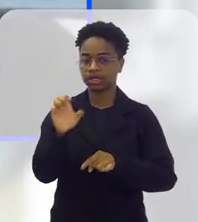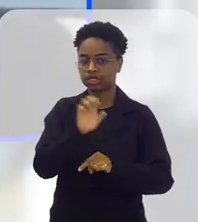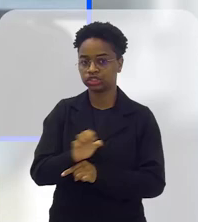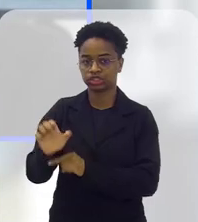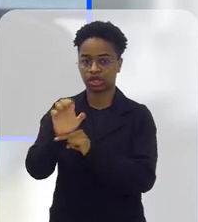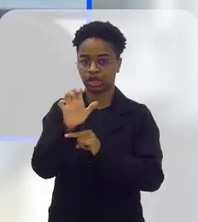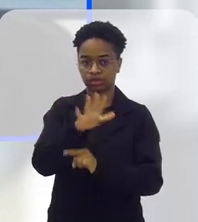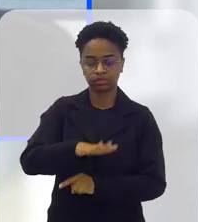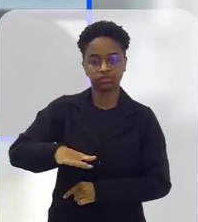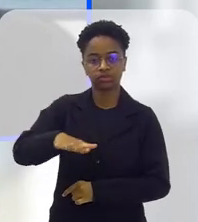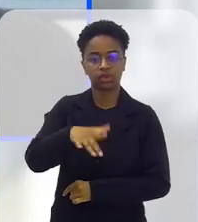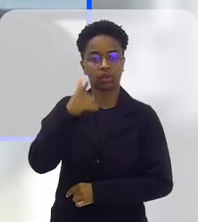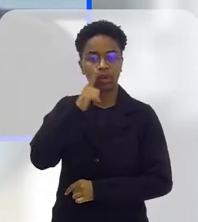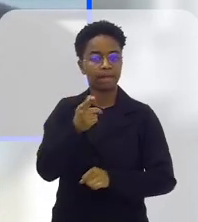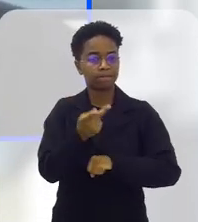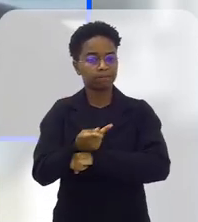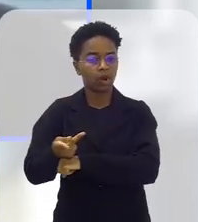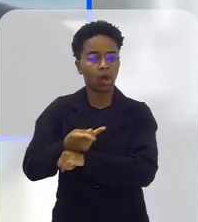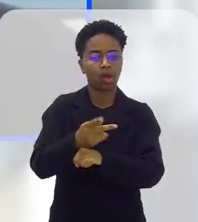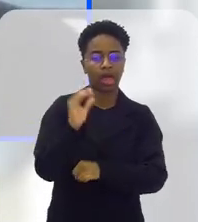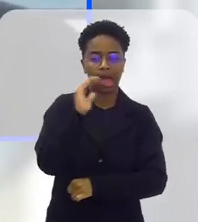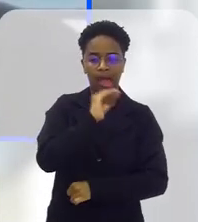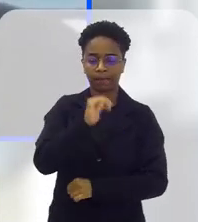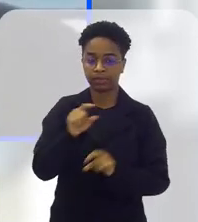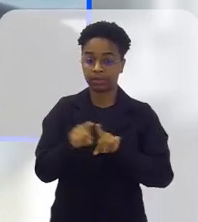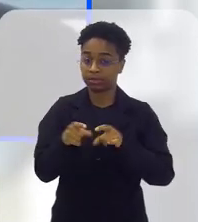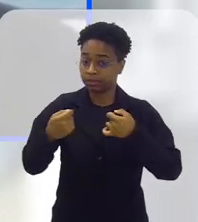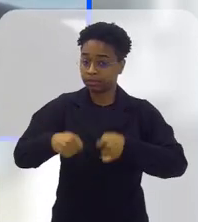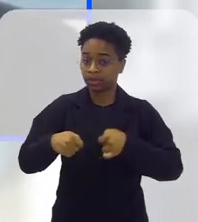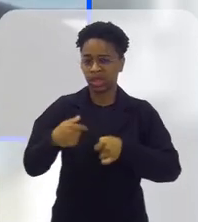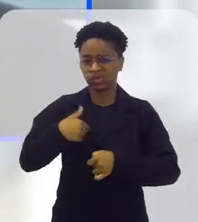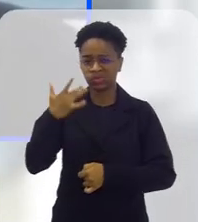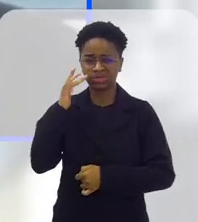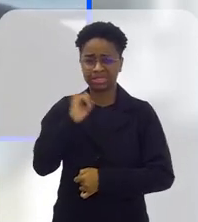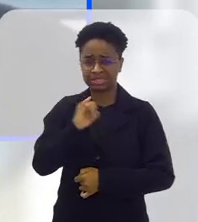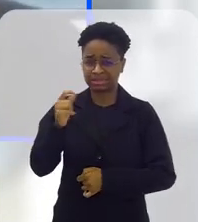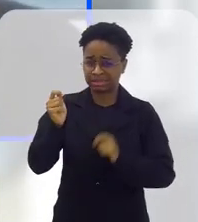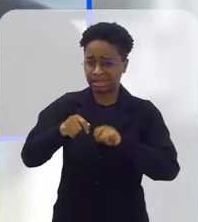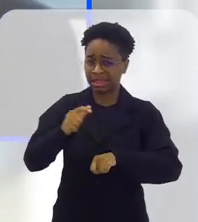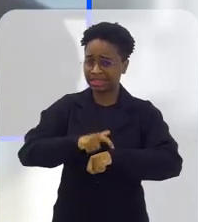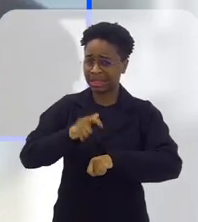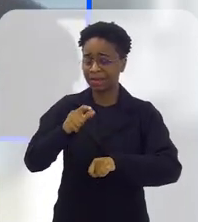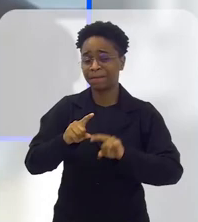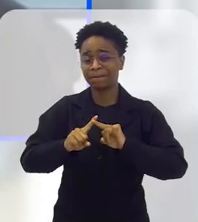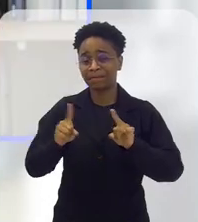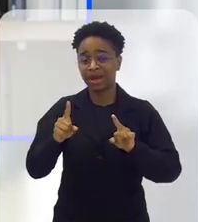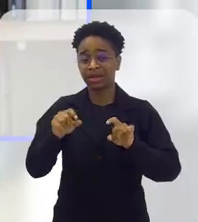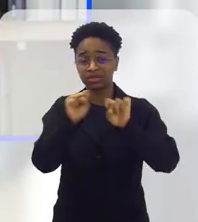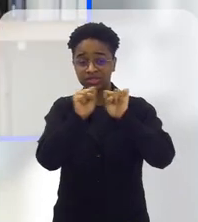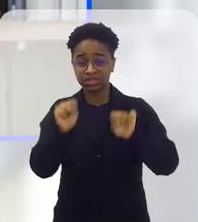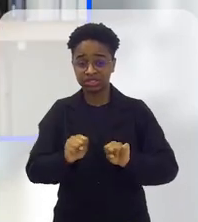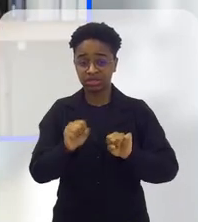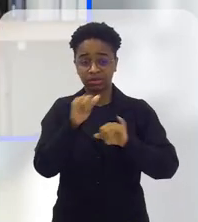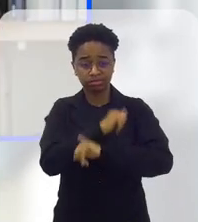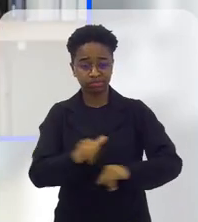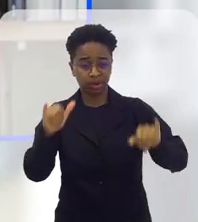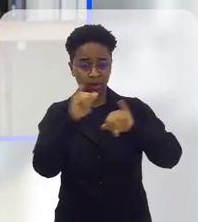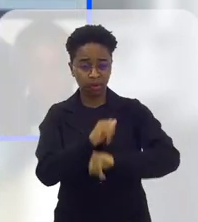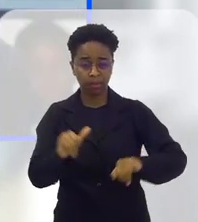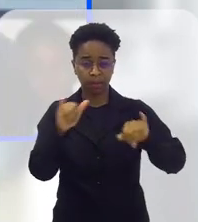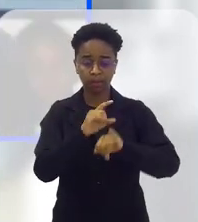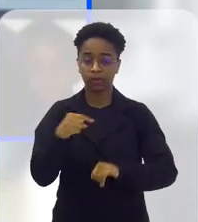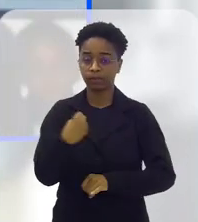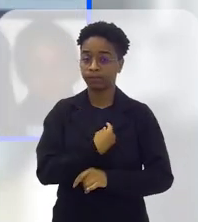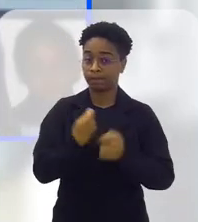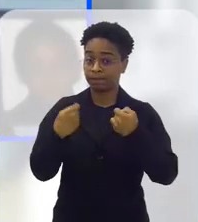o Estado todo, né? Em procura, e precisamos já, não sei se eu tenho mais tempo, mas, Marieta, um sistema de